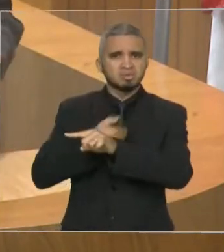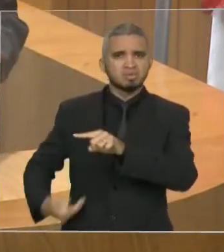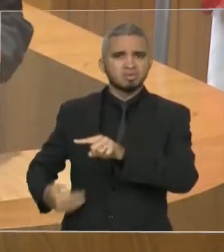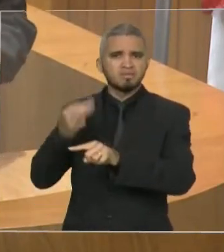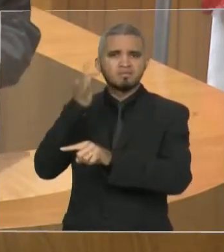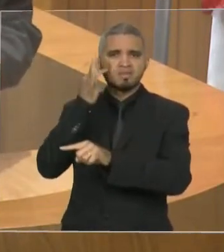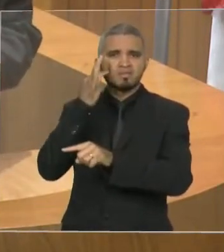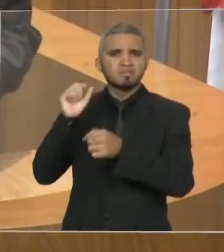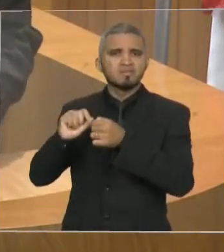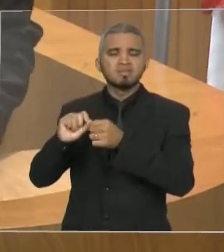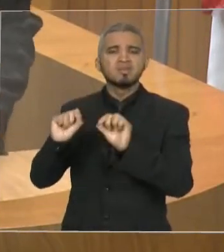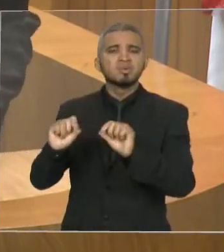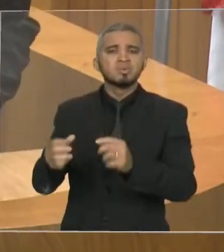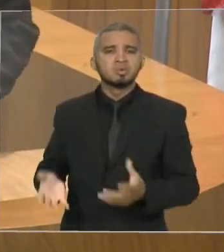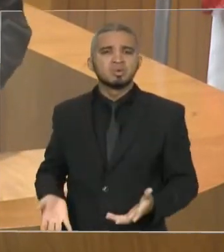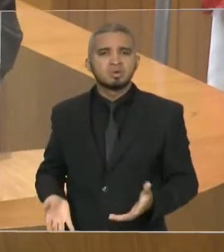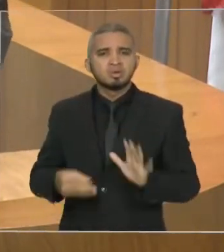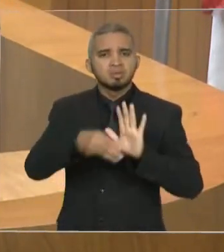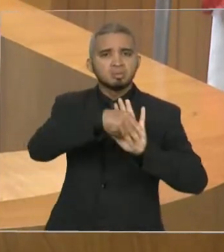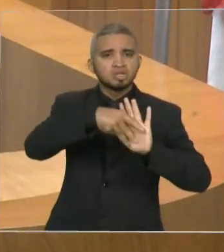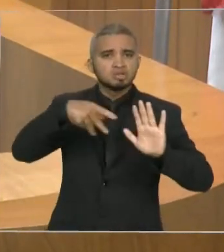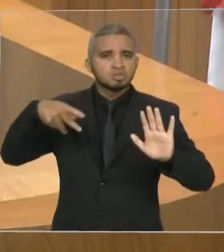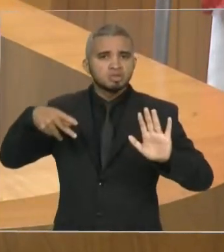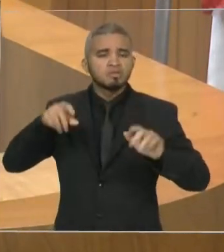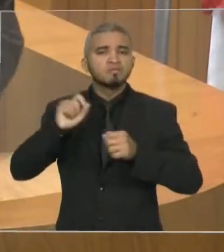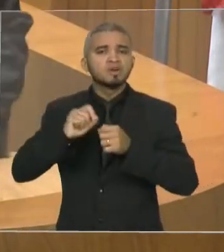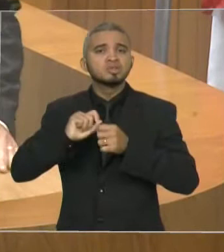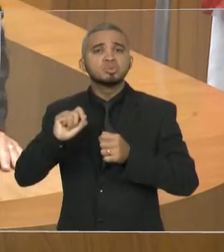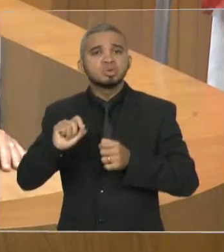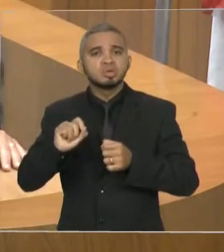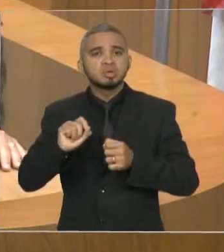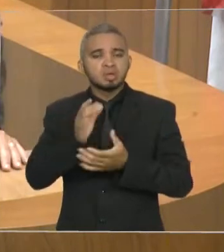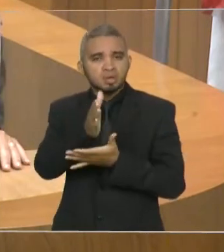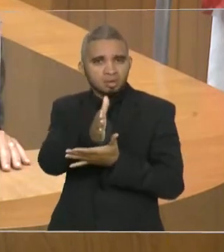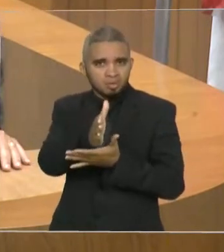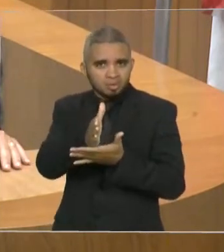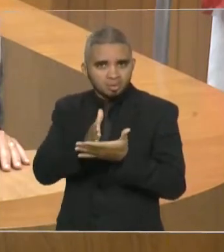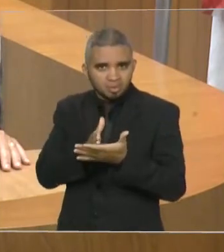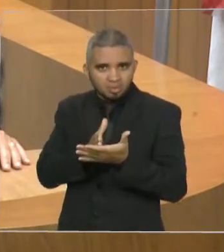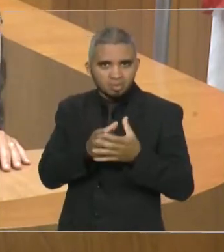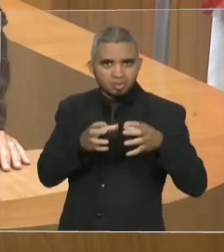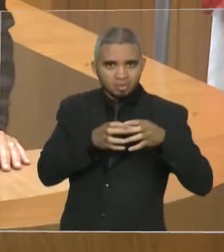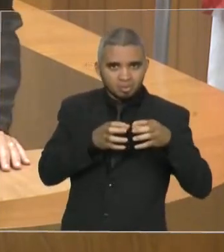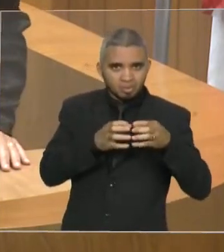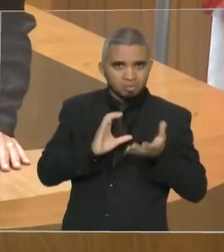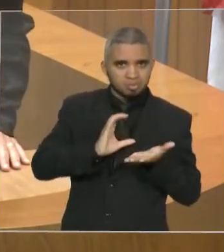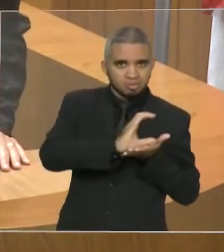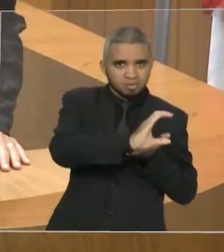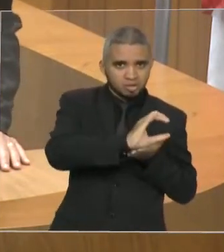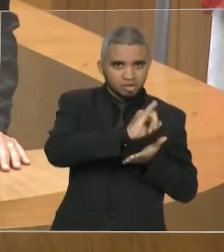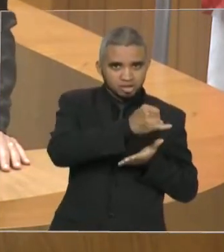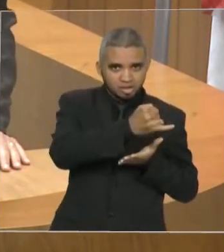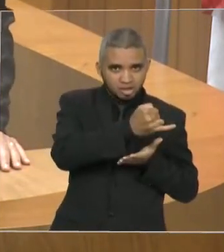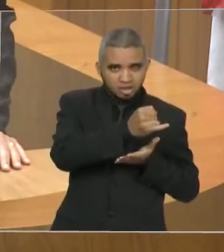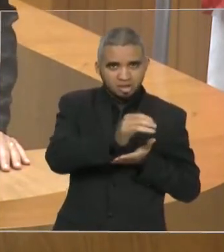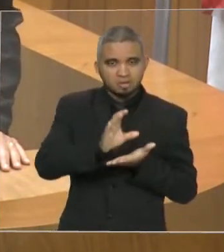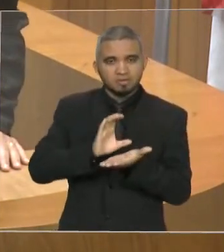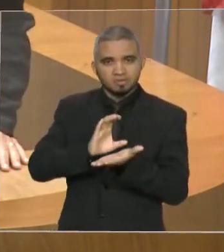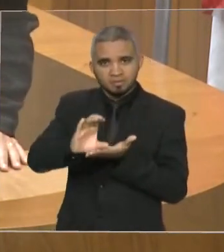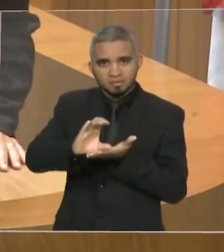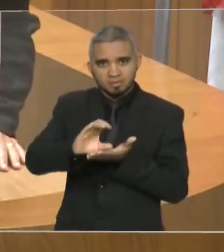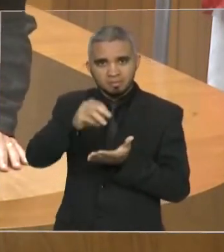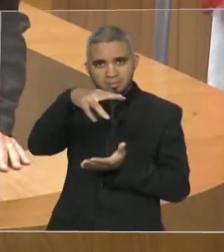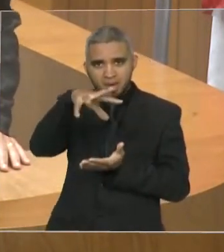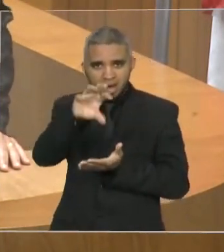governador na medida provisória? Pega uma parte dos professores, dá o reajuste em janeiro, outra parte em março